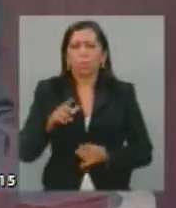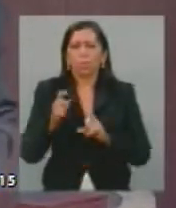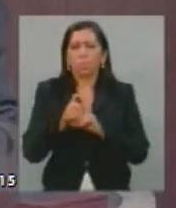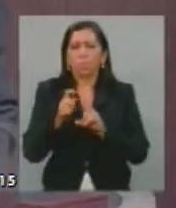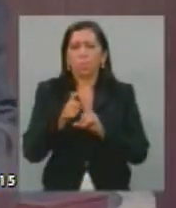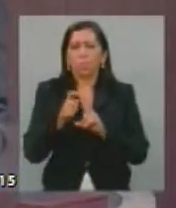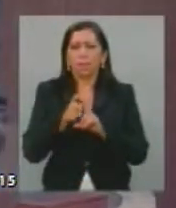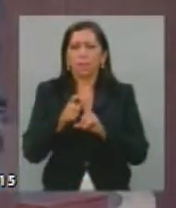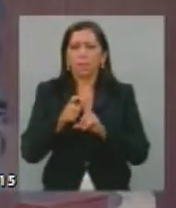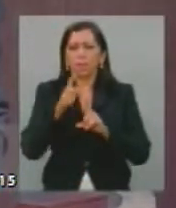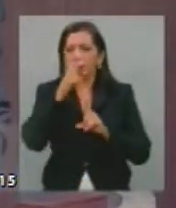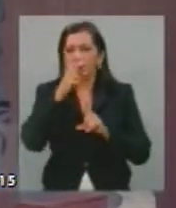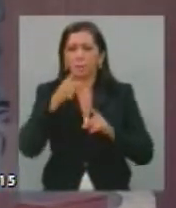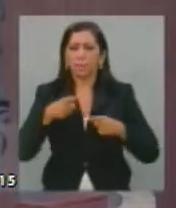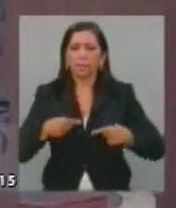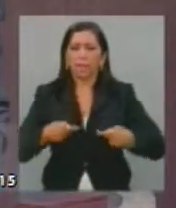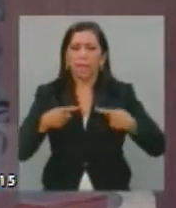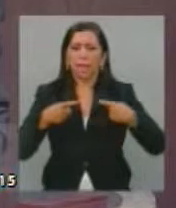expressão guerra civil.